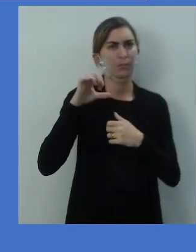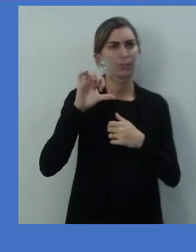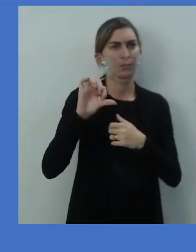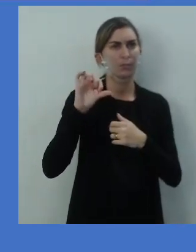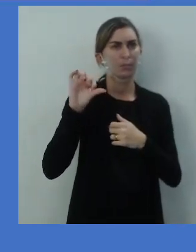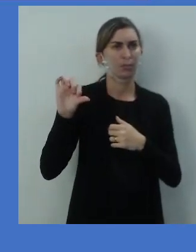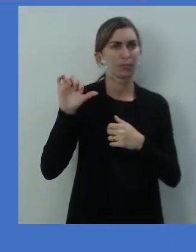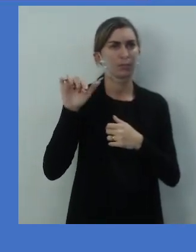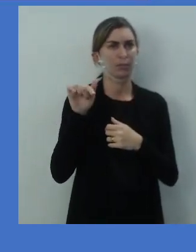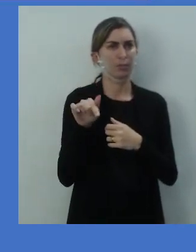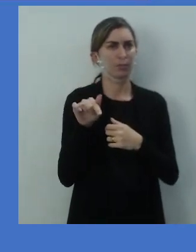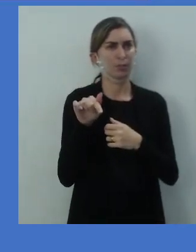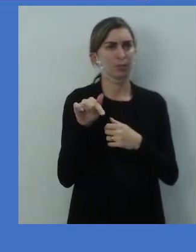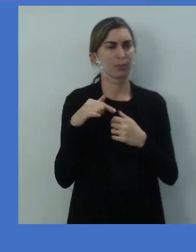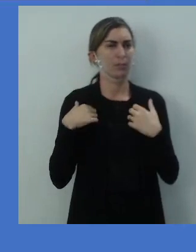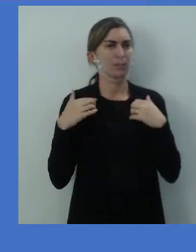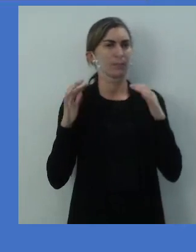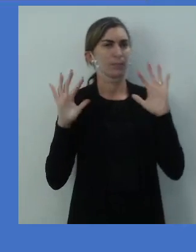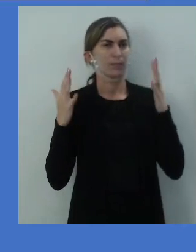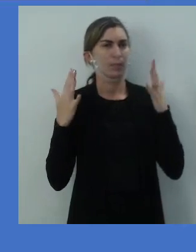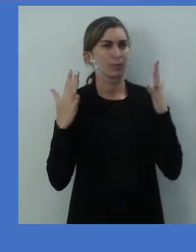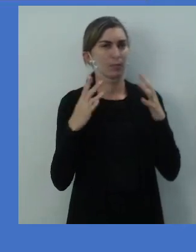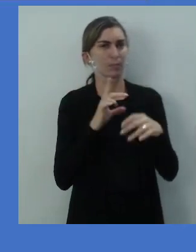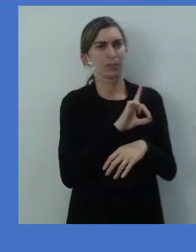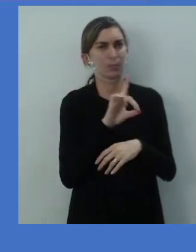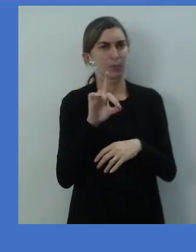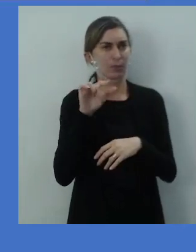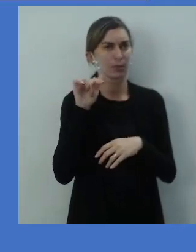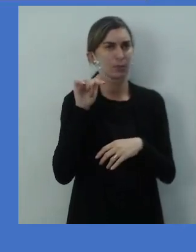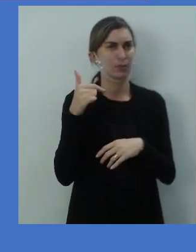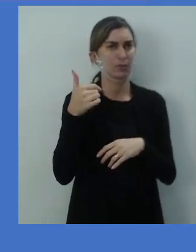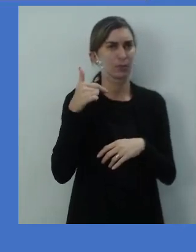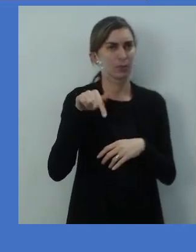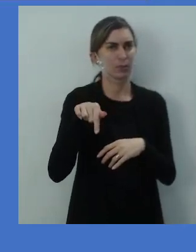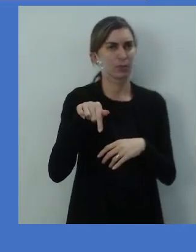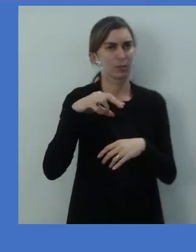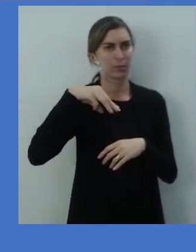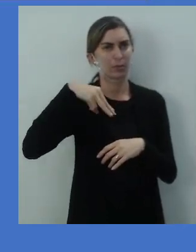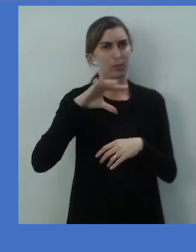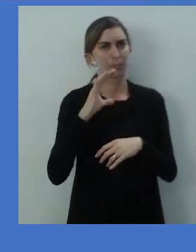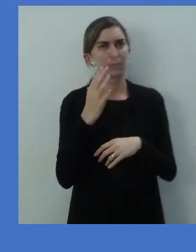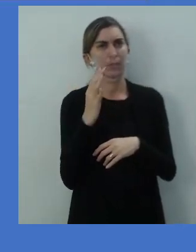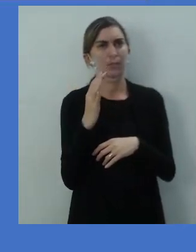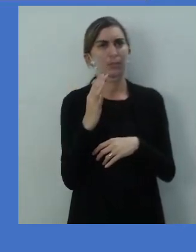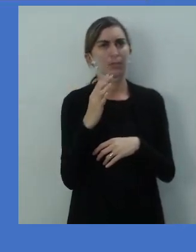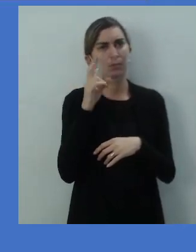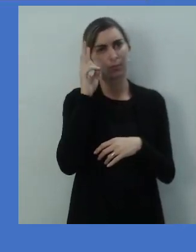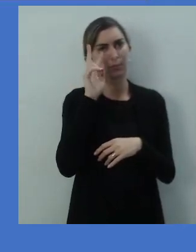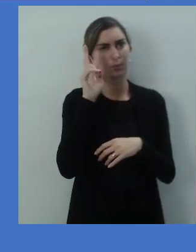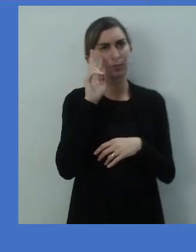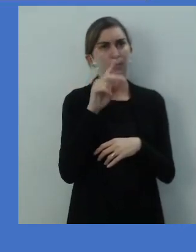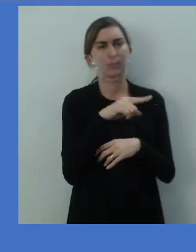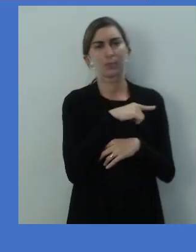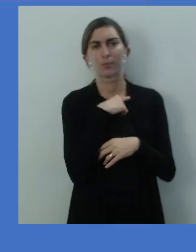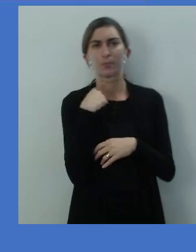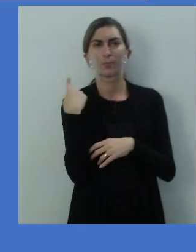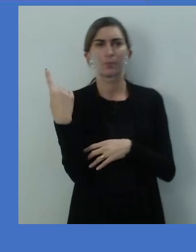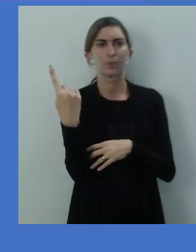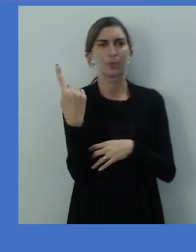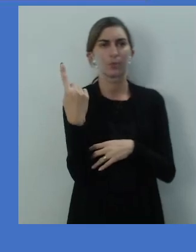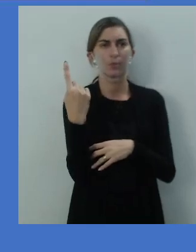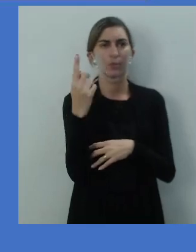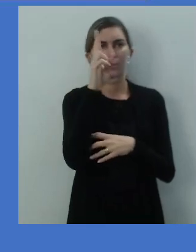e é comemorada no dia 17 de março, relembrando aí a morte do padroeiro da Irlanda, São